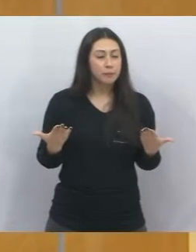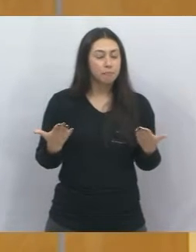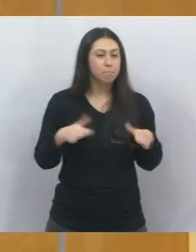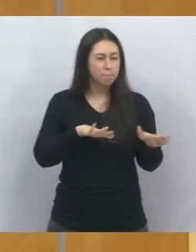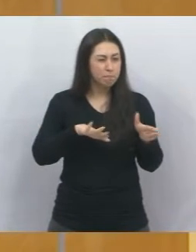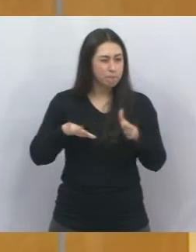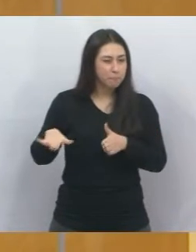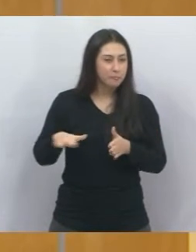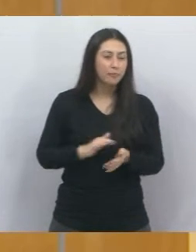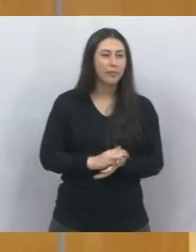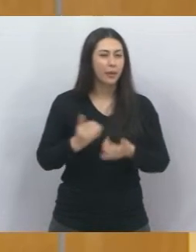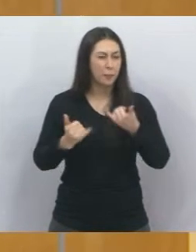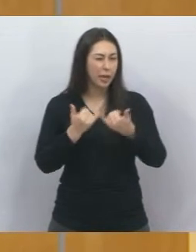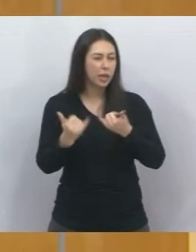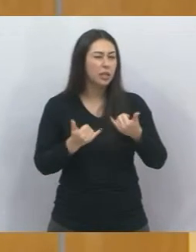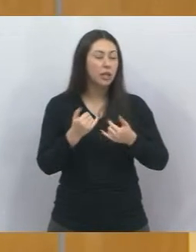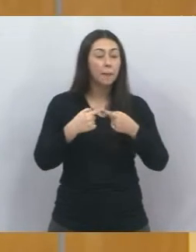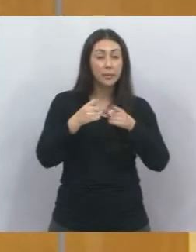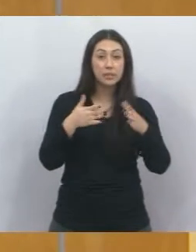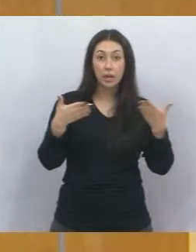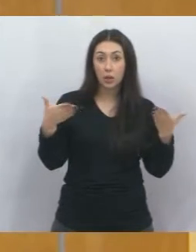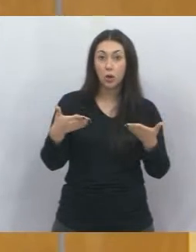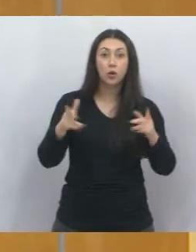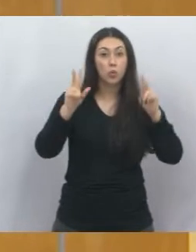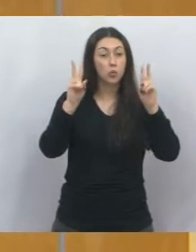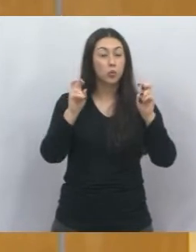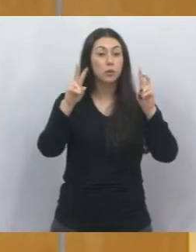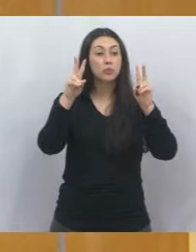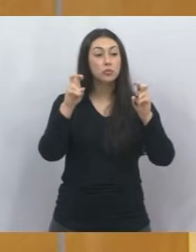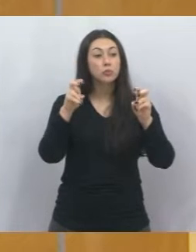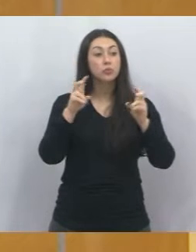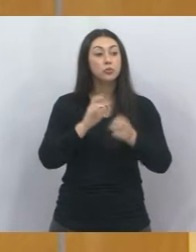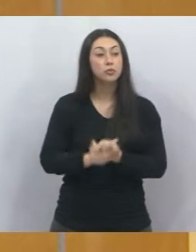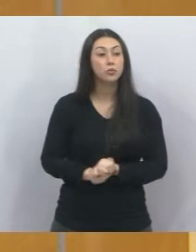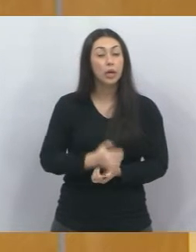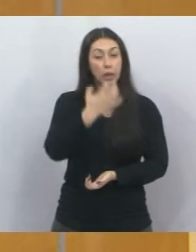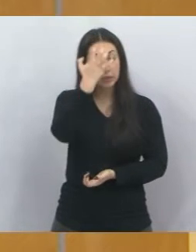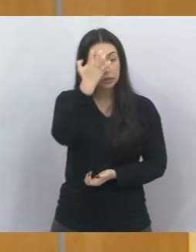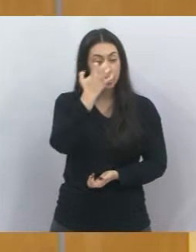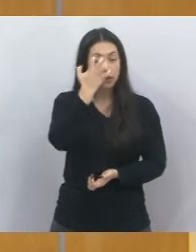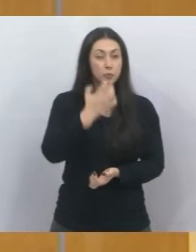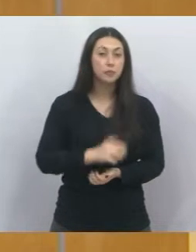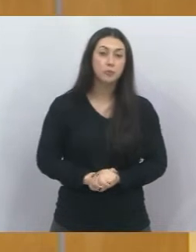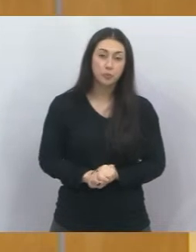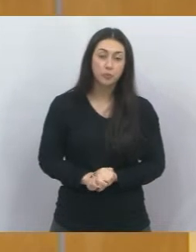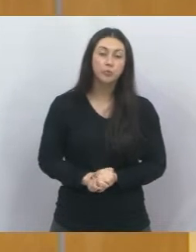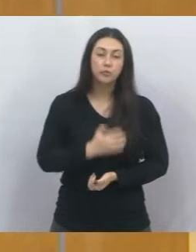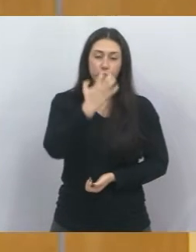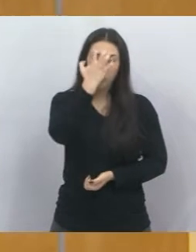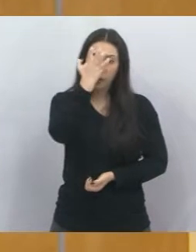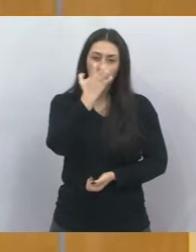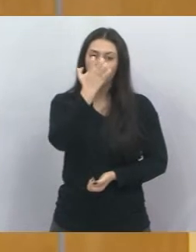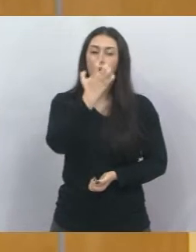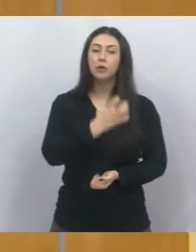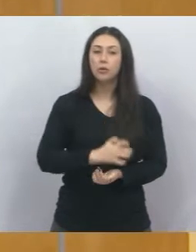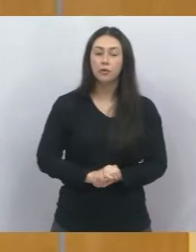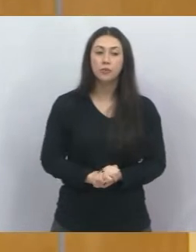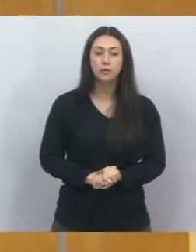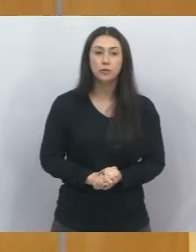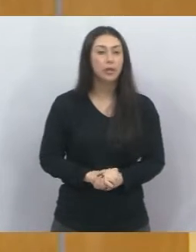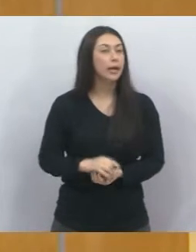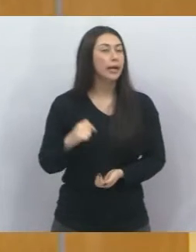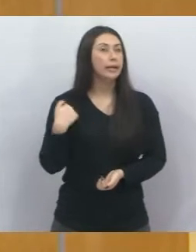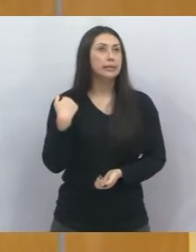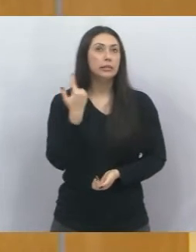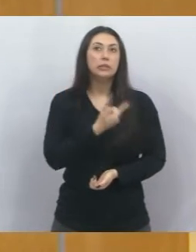voltando, tirando a parte da brincadeira do time, esse assunto que acabei de passar aqui é sério, é sério. Não